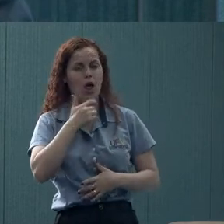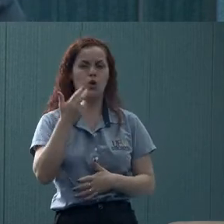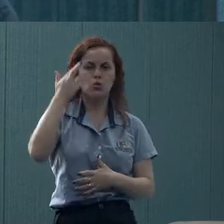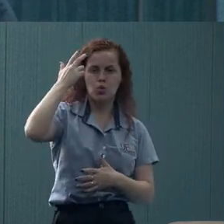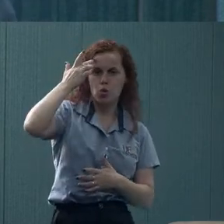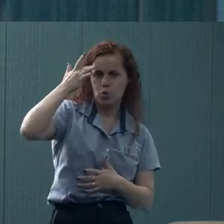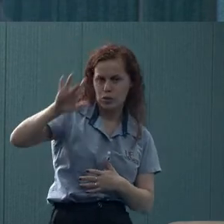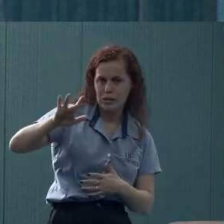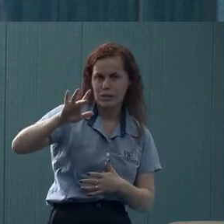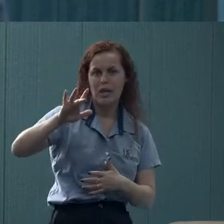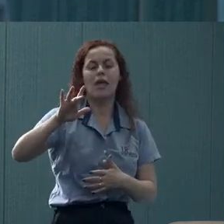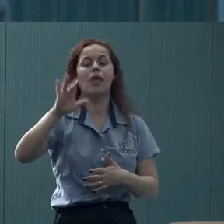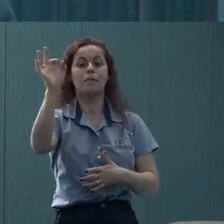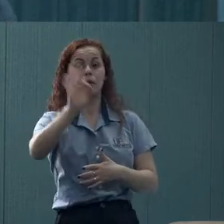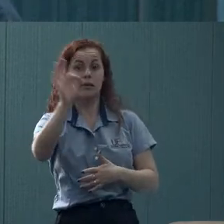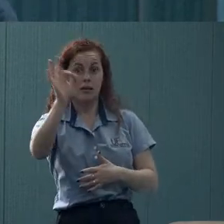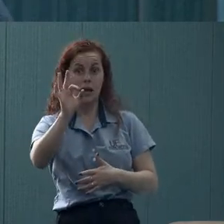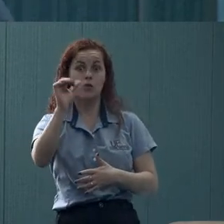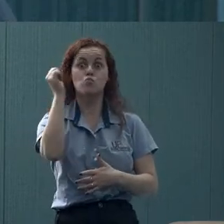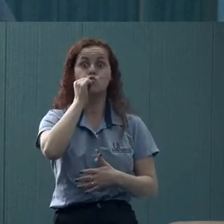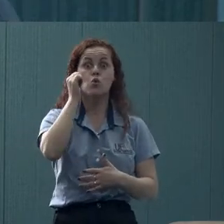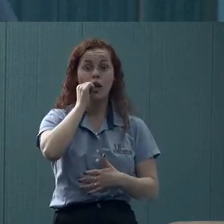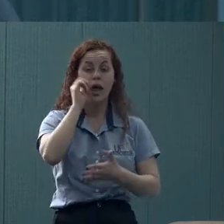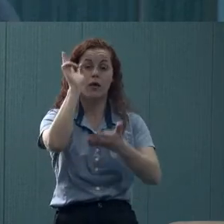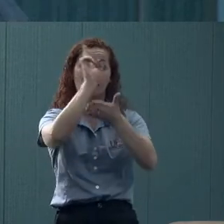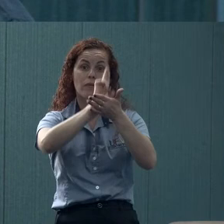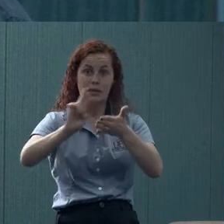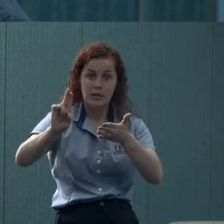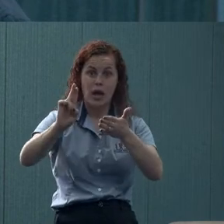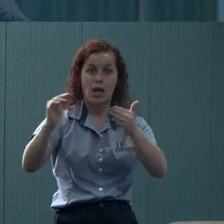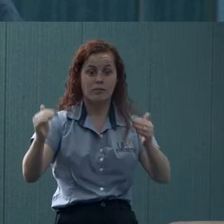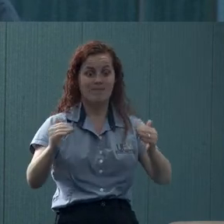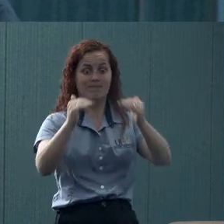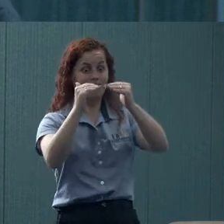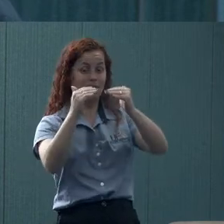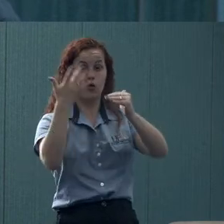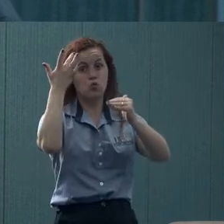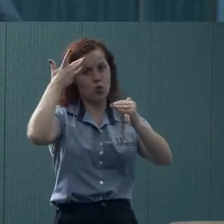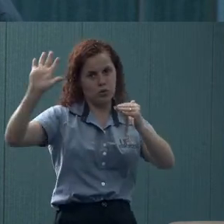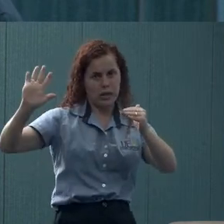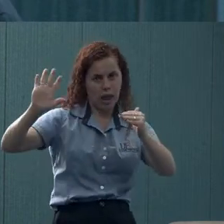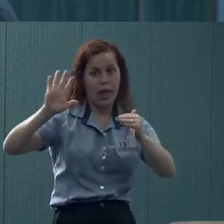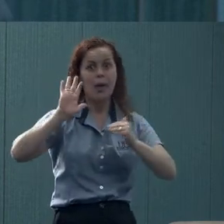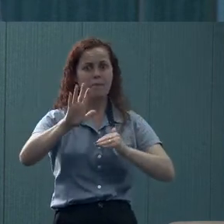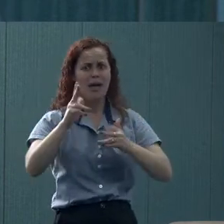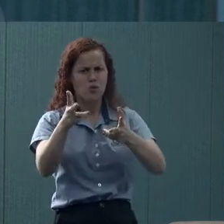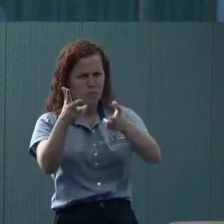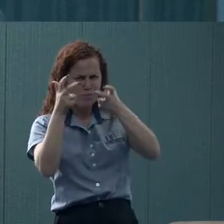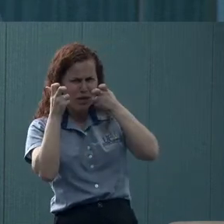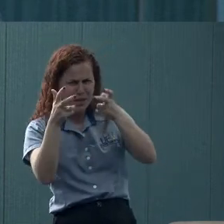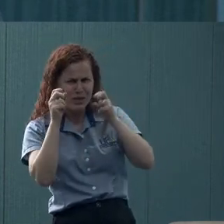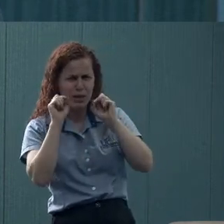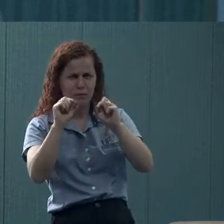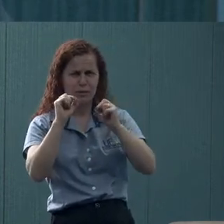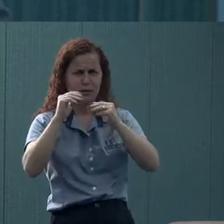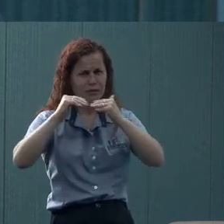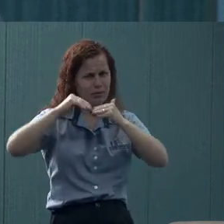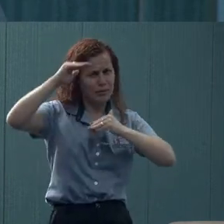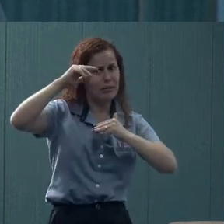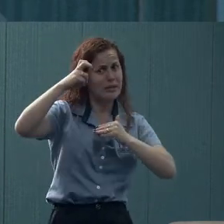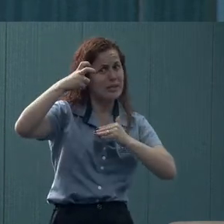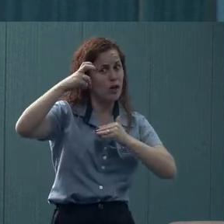de mulheres na universidade. Eu não sei se é o equivalente aqui. Mas dá para ver que está acima dos